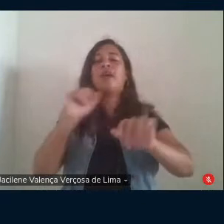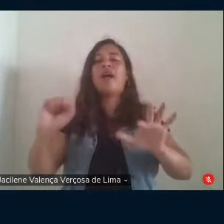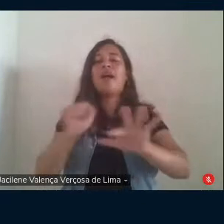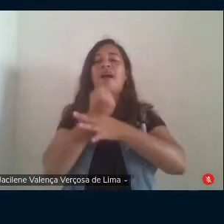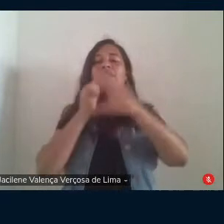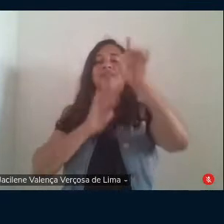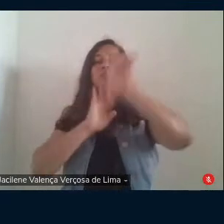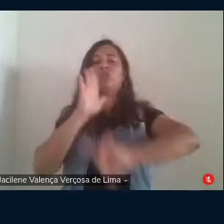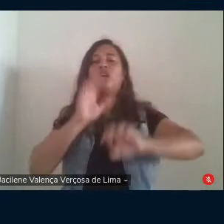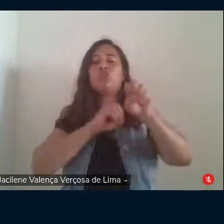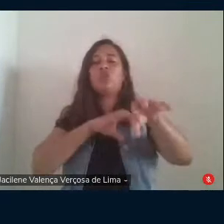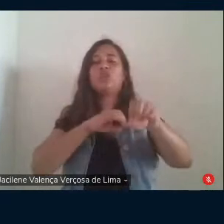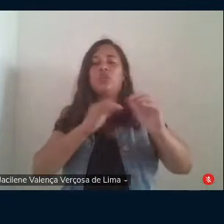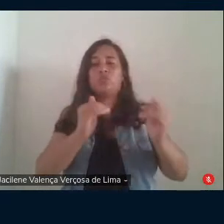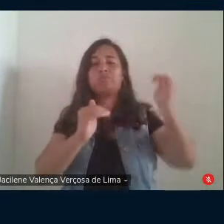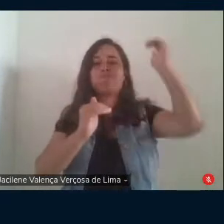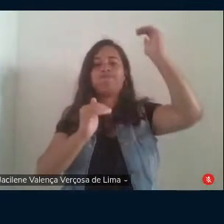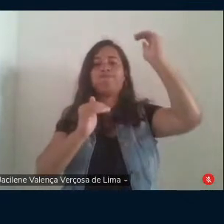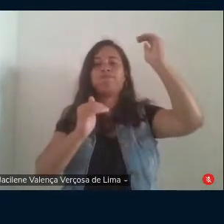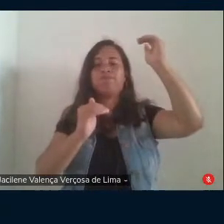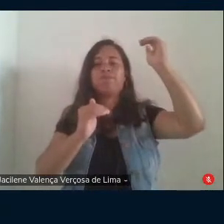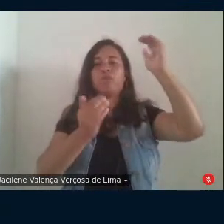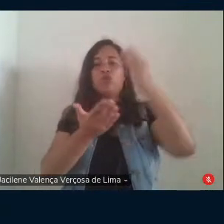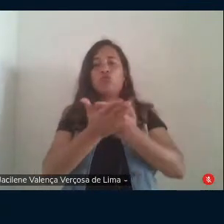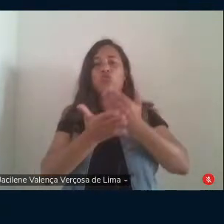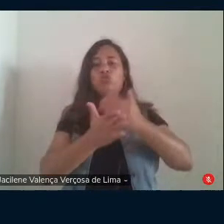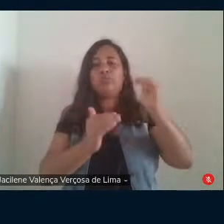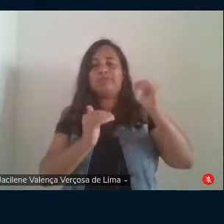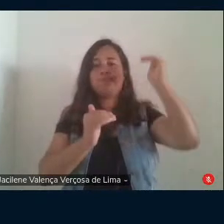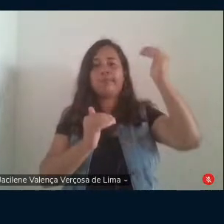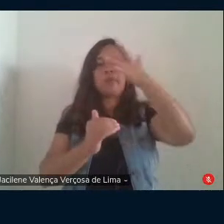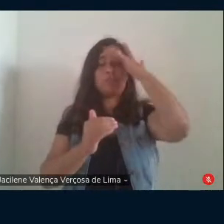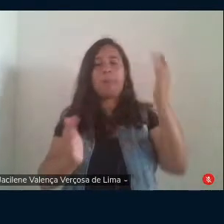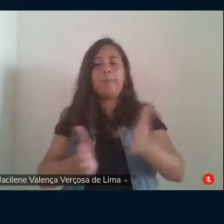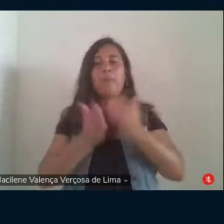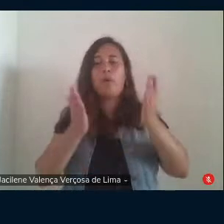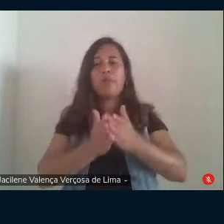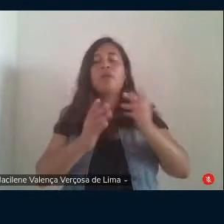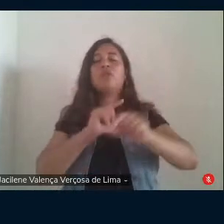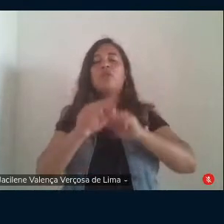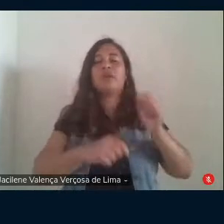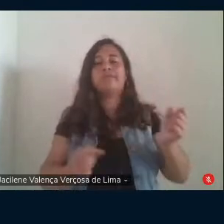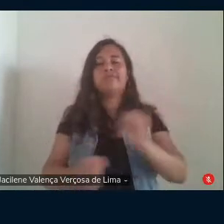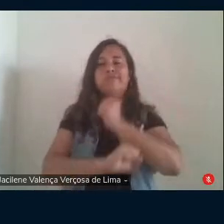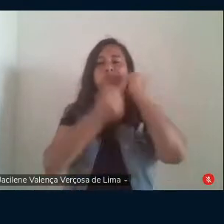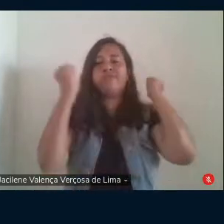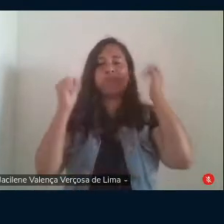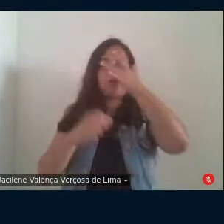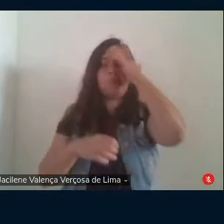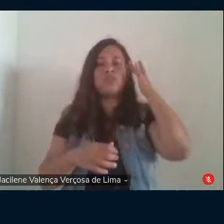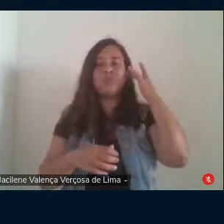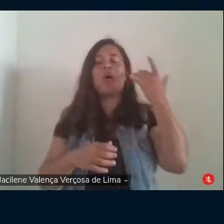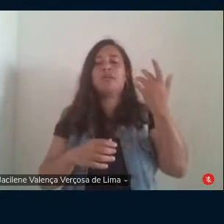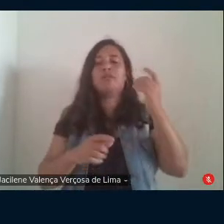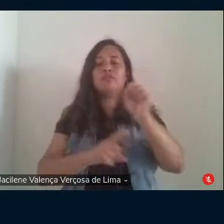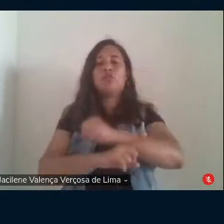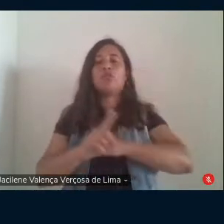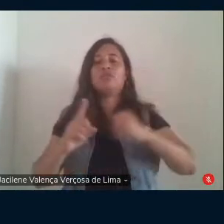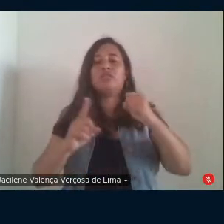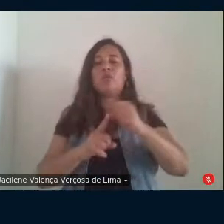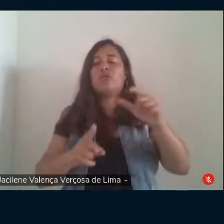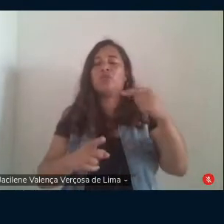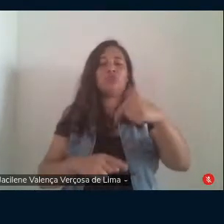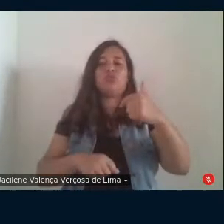direito à educação superior aos estratos mais pobres que despertou a fúria das classes sociais que historicamente mantiveram o